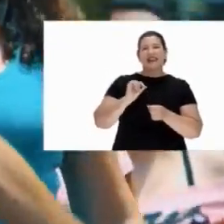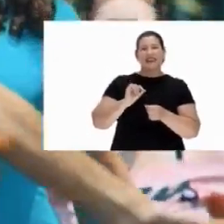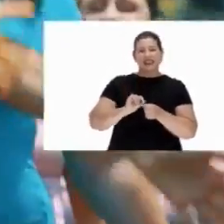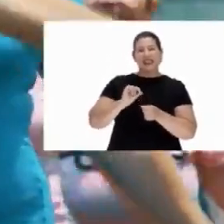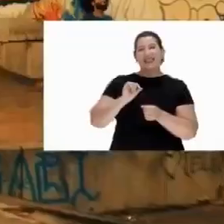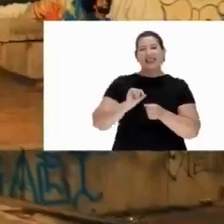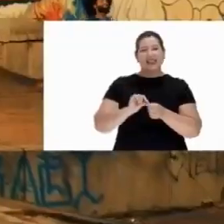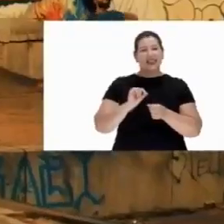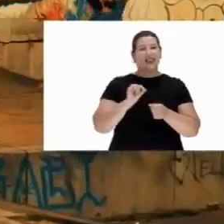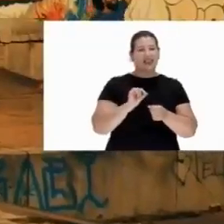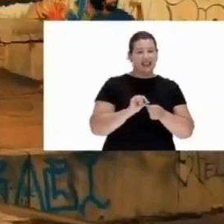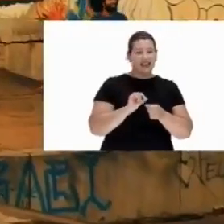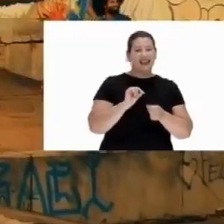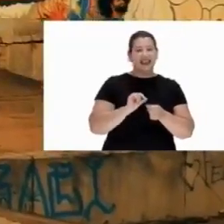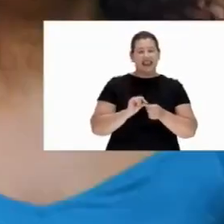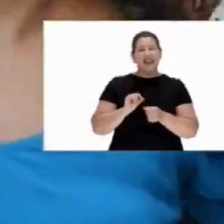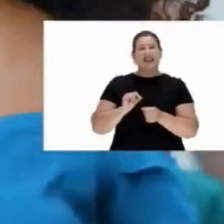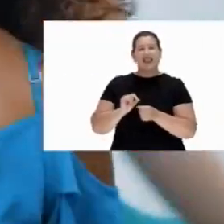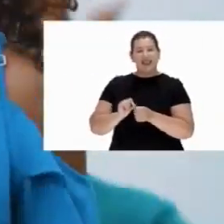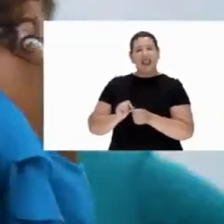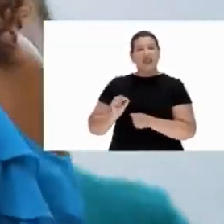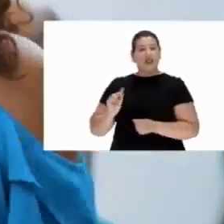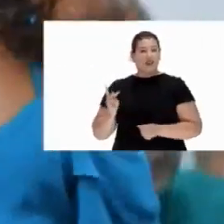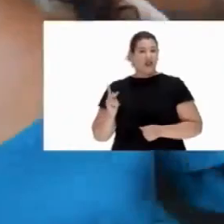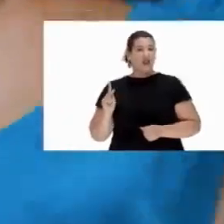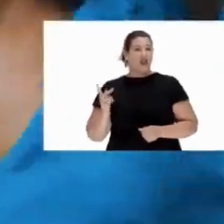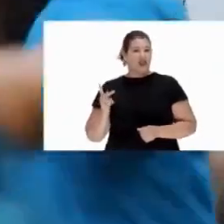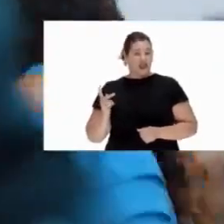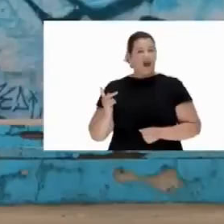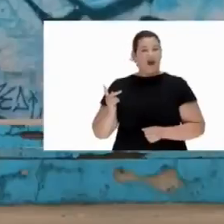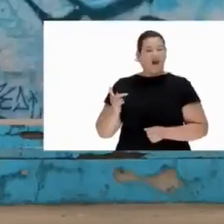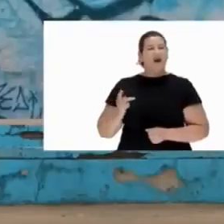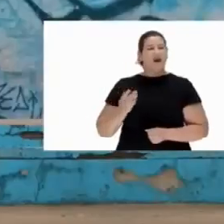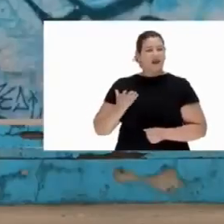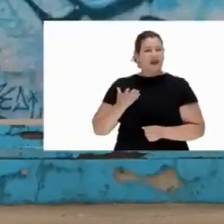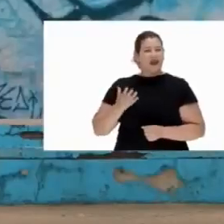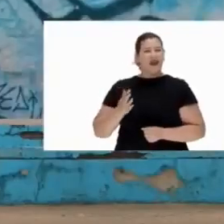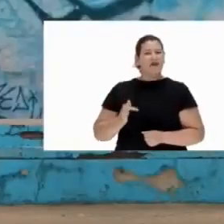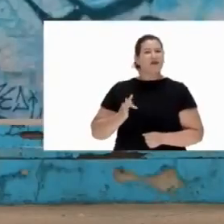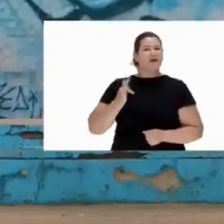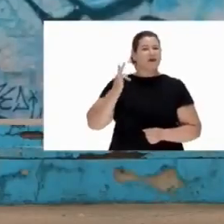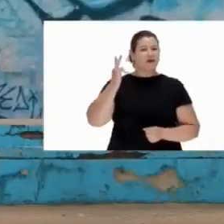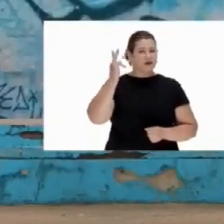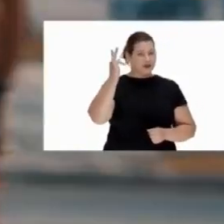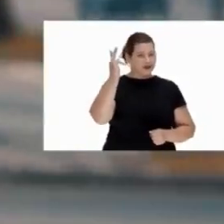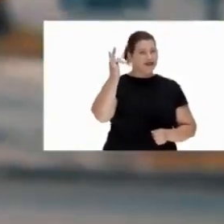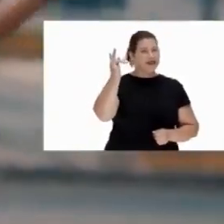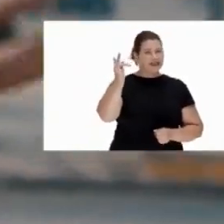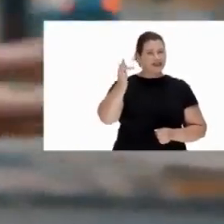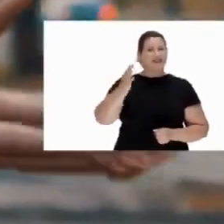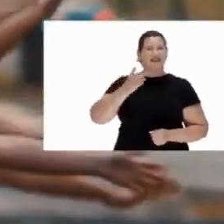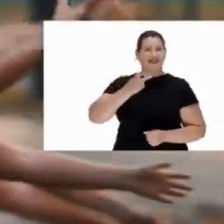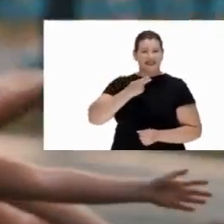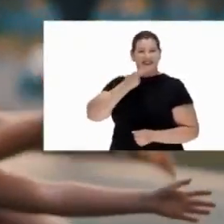parte da história que quero viver pra contar